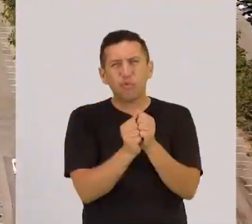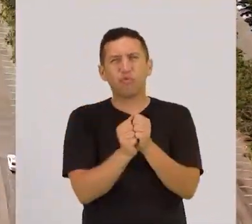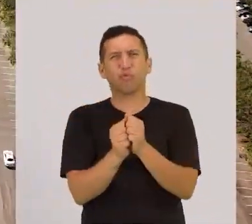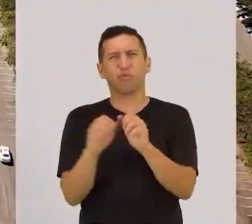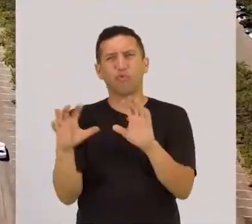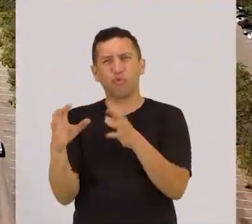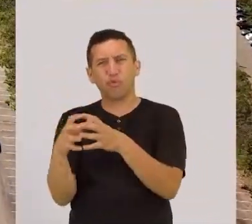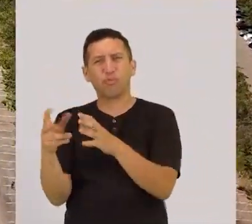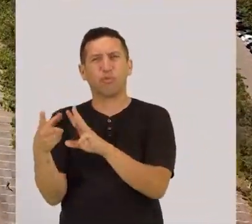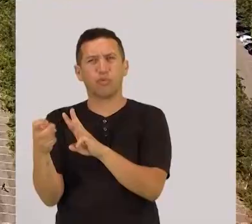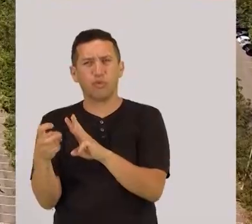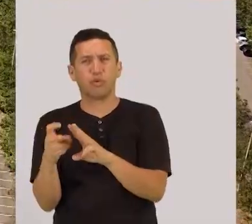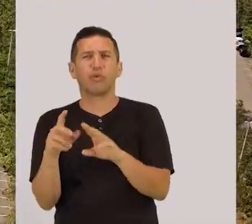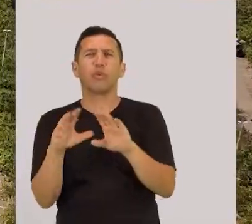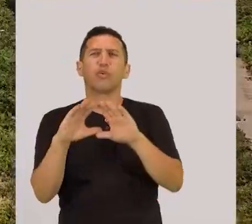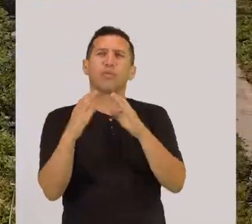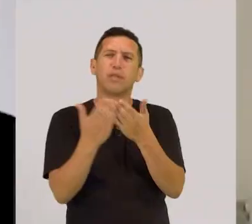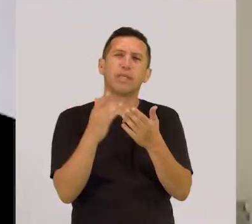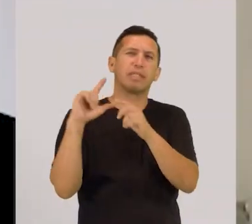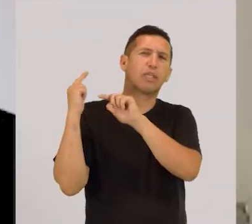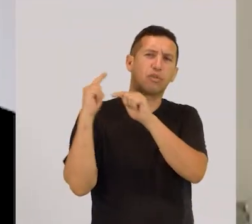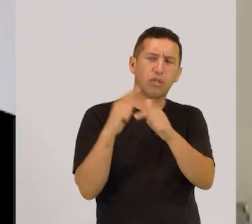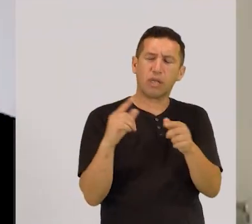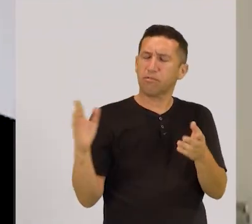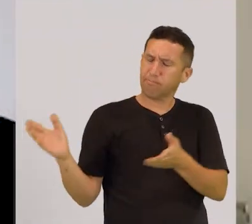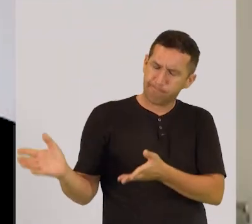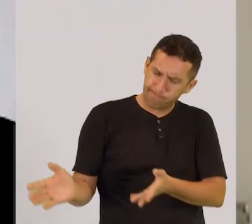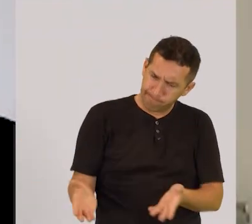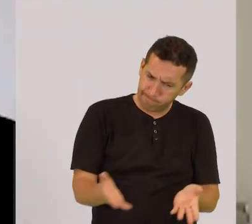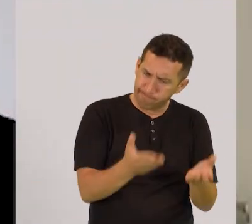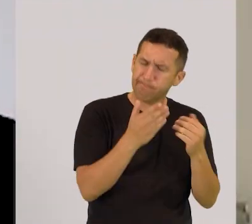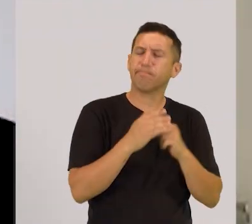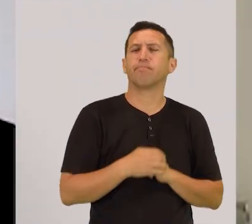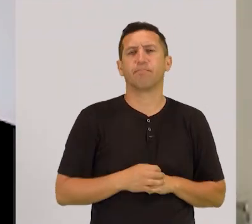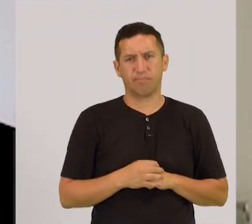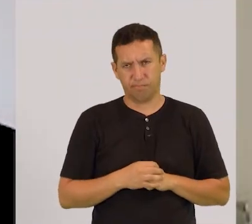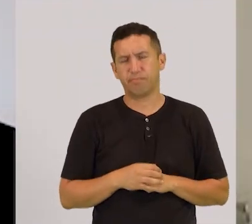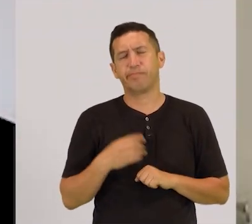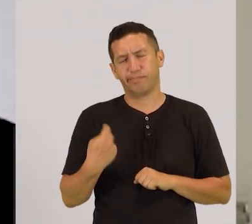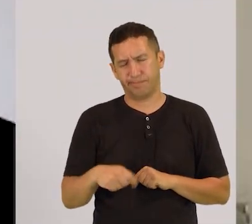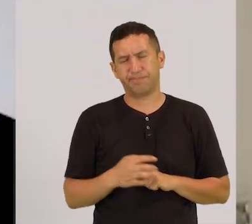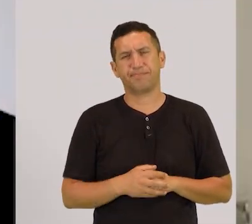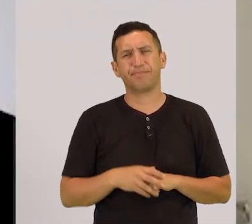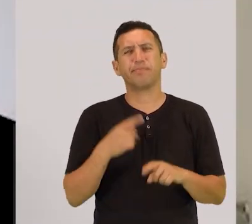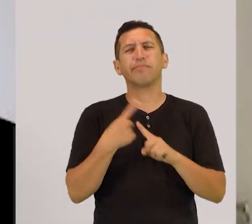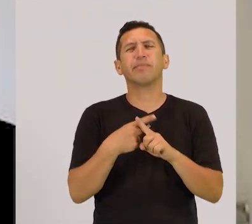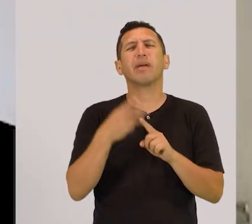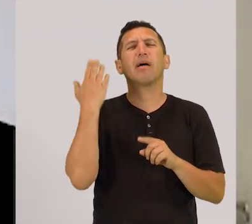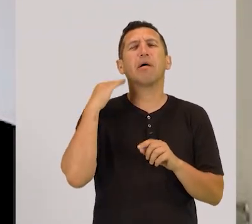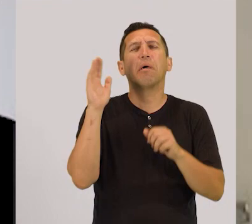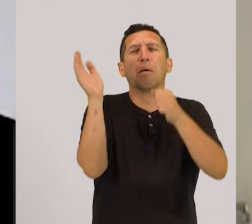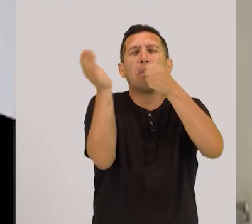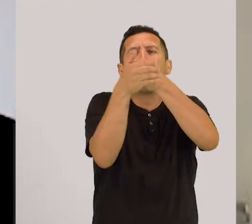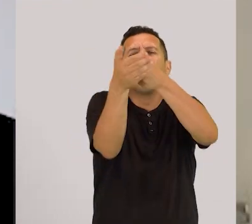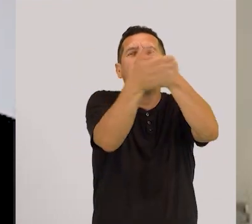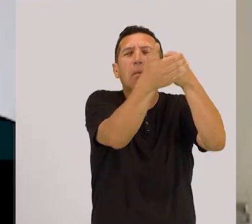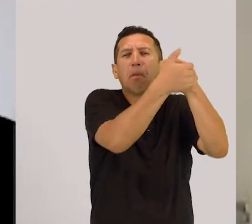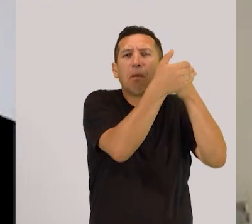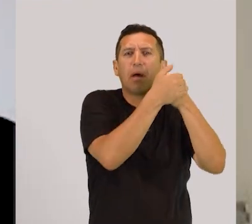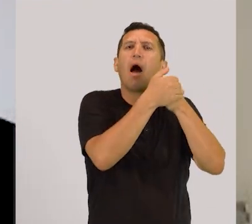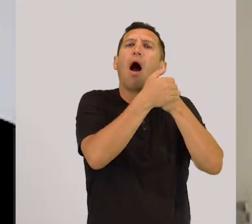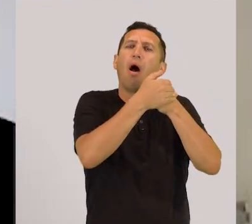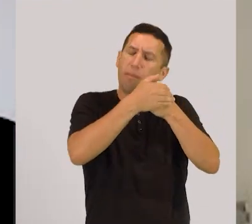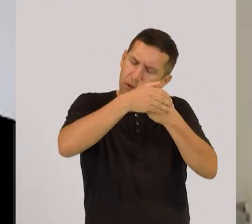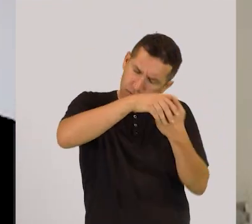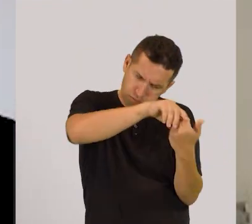Indígenas e Comunidades Tradicionais. É fundamental nesse momento para que se exposta cada vez mais da invisibilidade. E nós